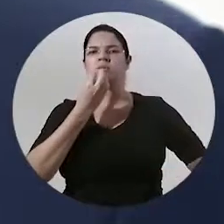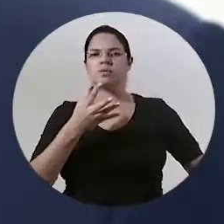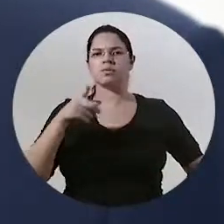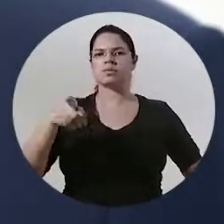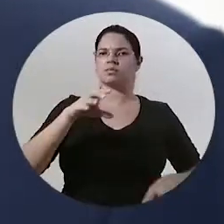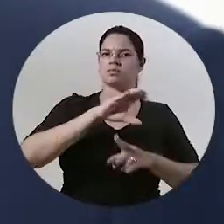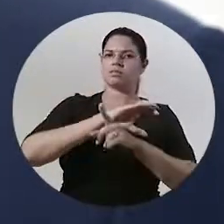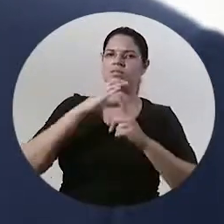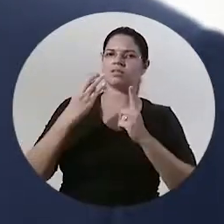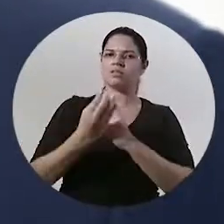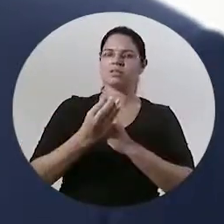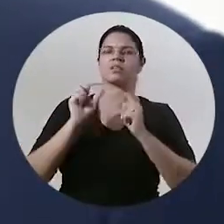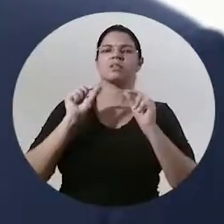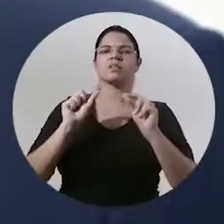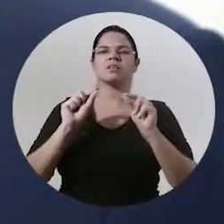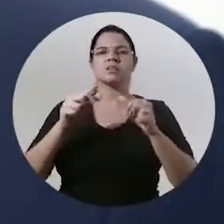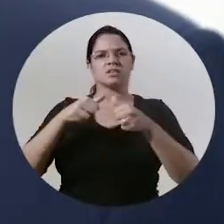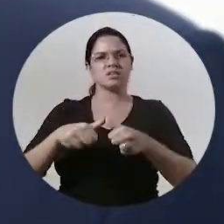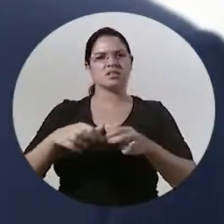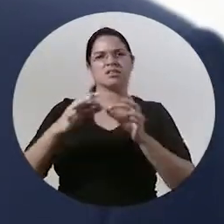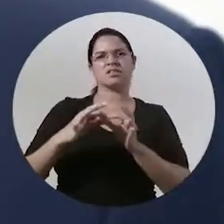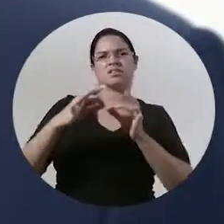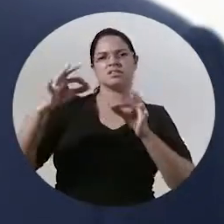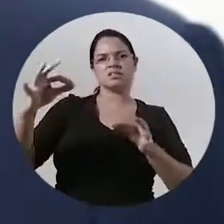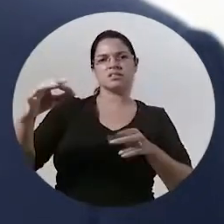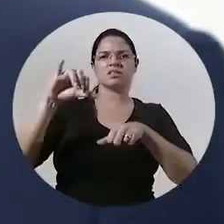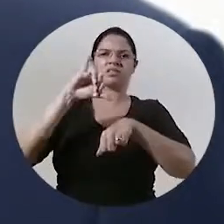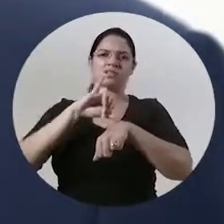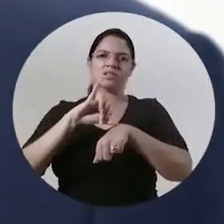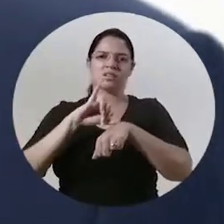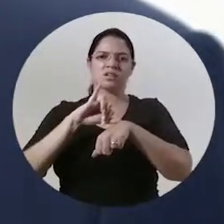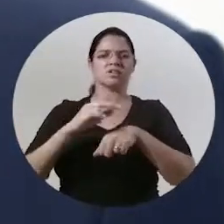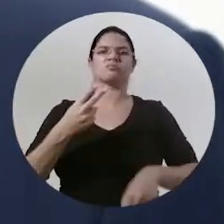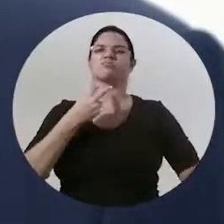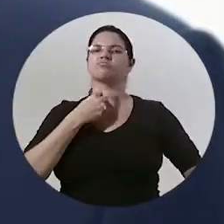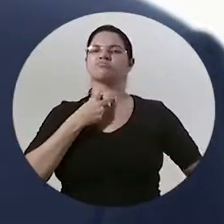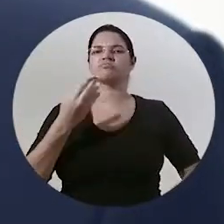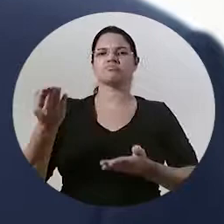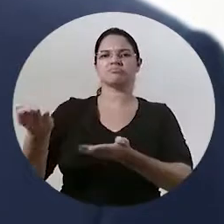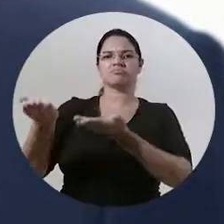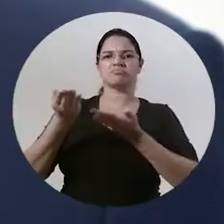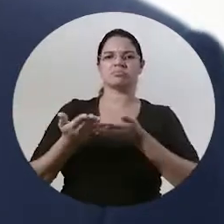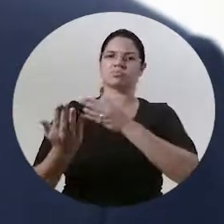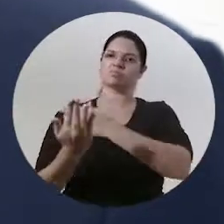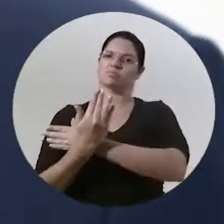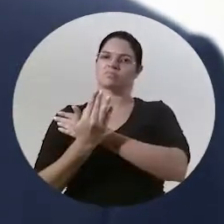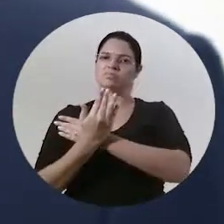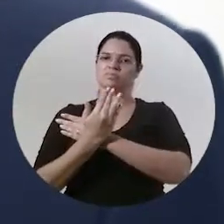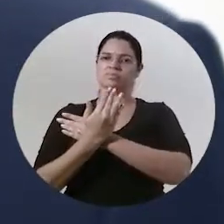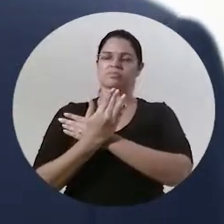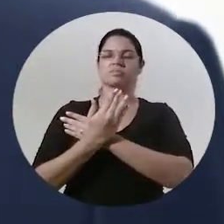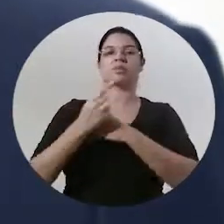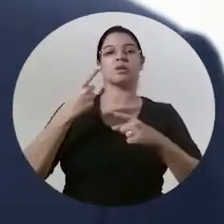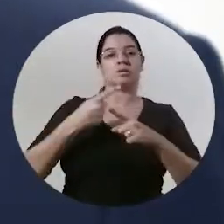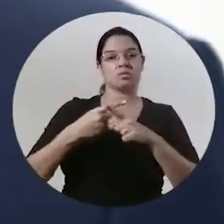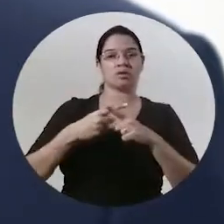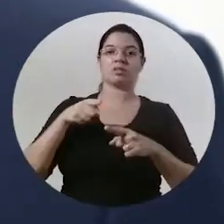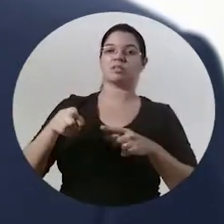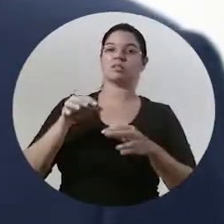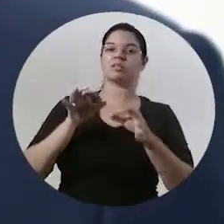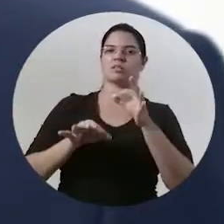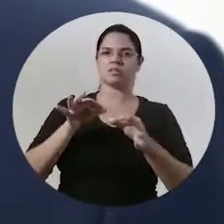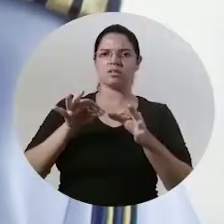que está distante dos centros e portanto não pode receber os serviços que nós pudéssemos prestar porque o judiciário presta